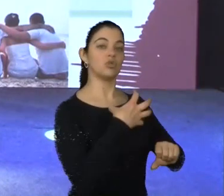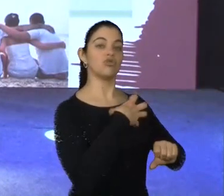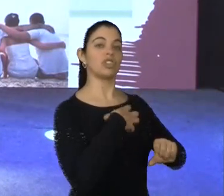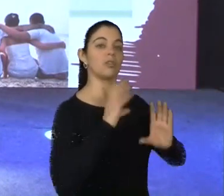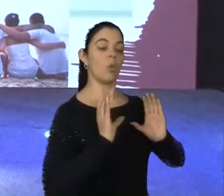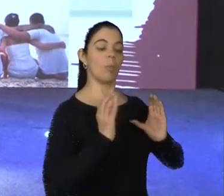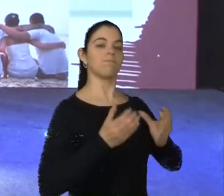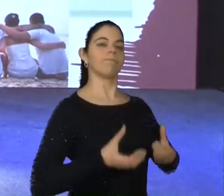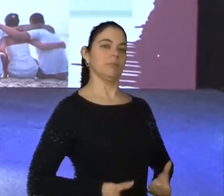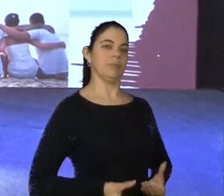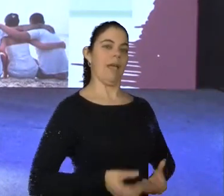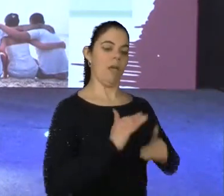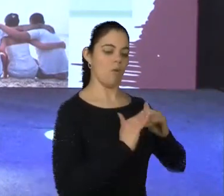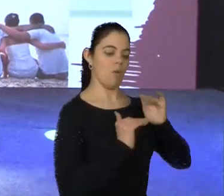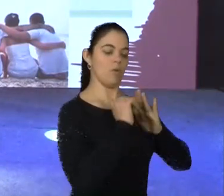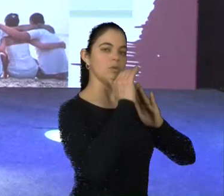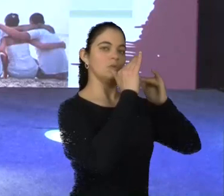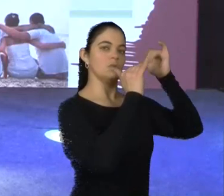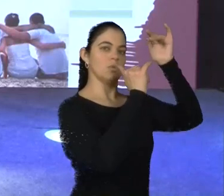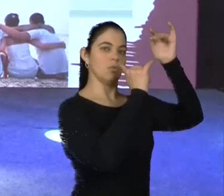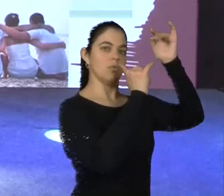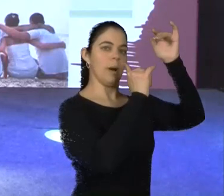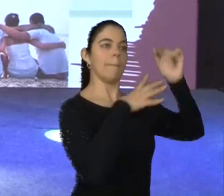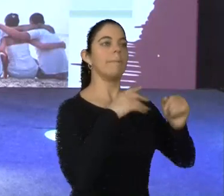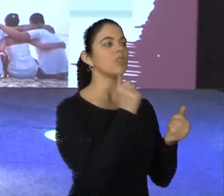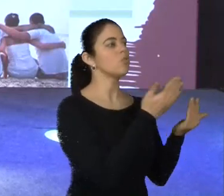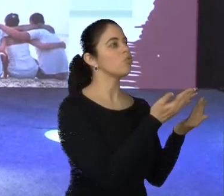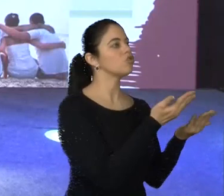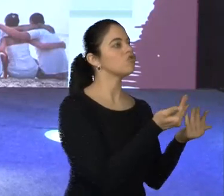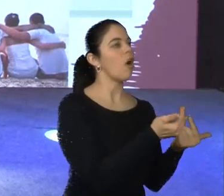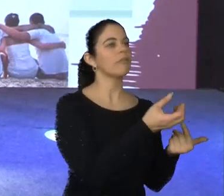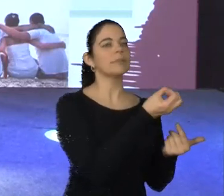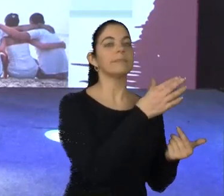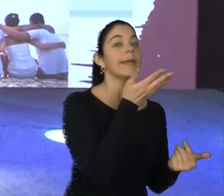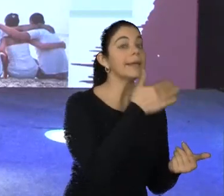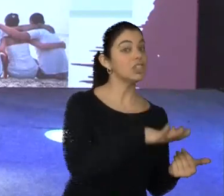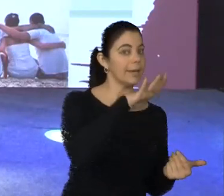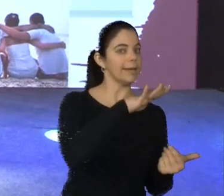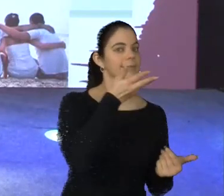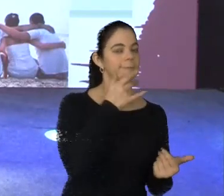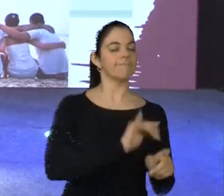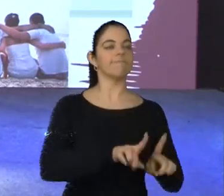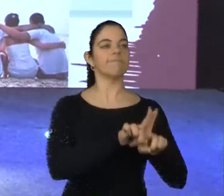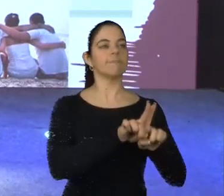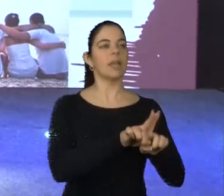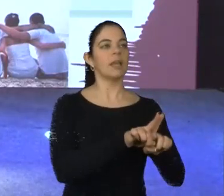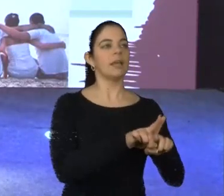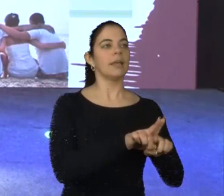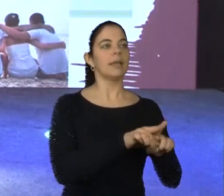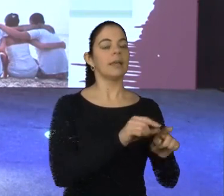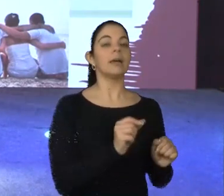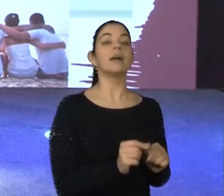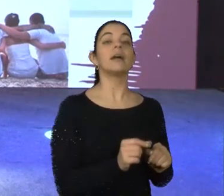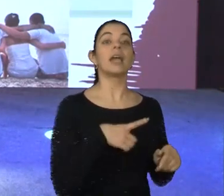eu construo a minha adolescência na infância, eu construo a minha idade adulta na adolescência e na